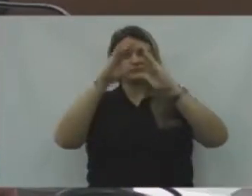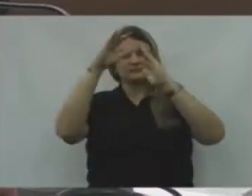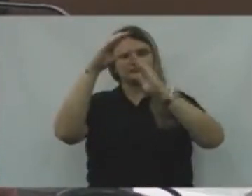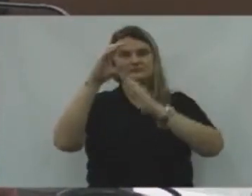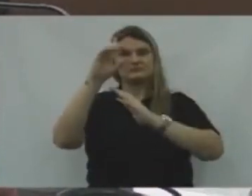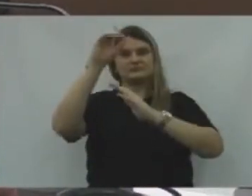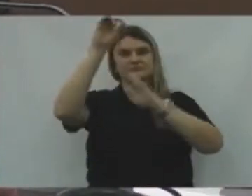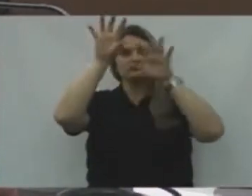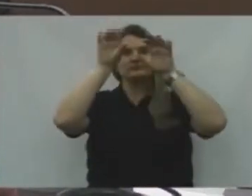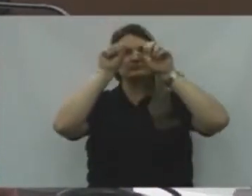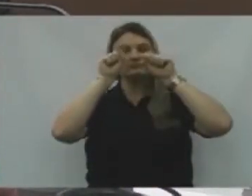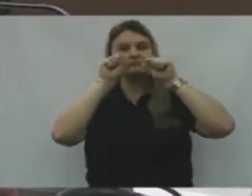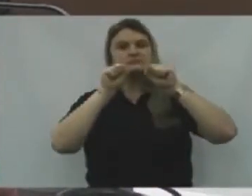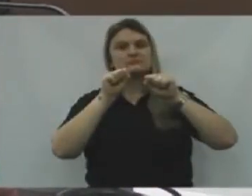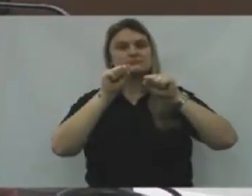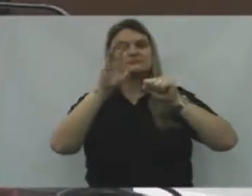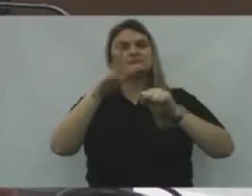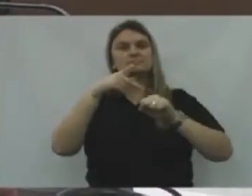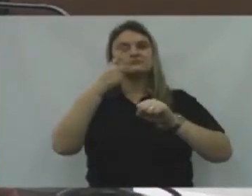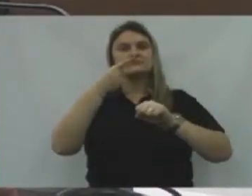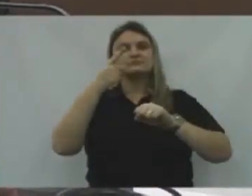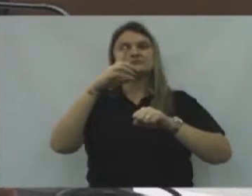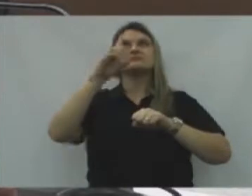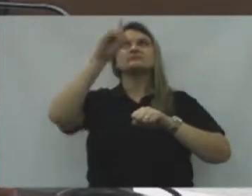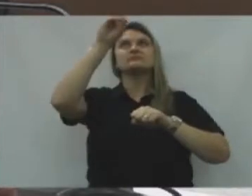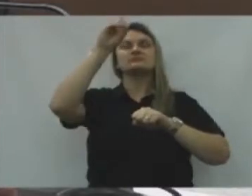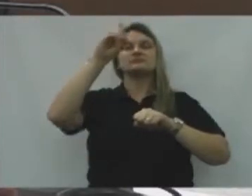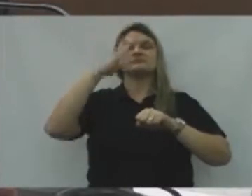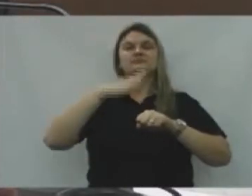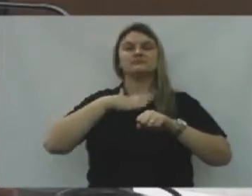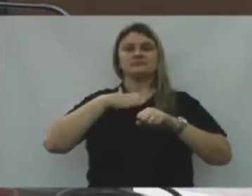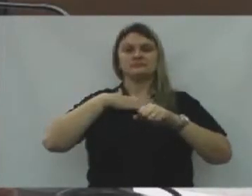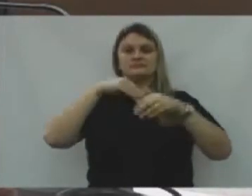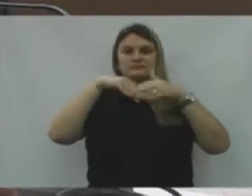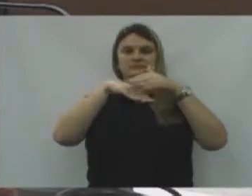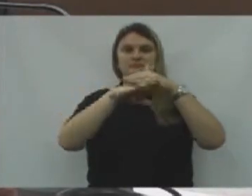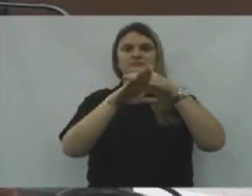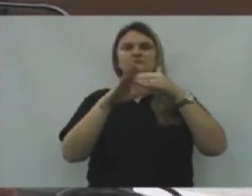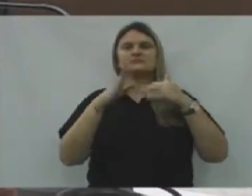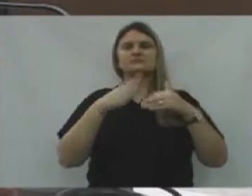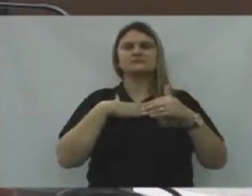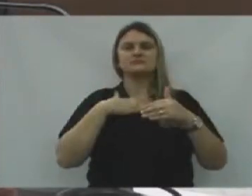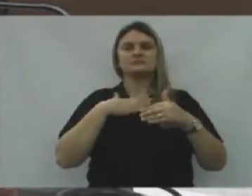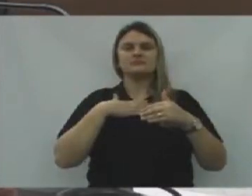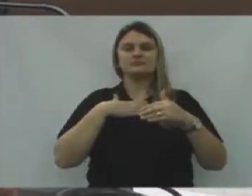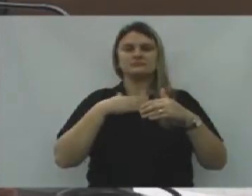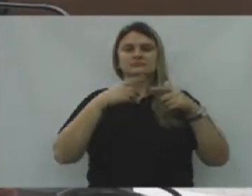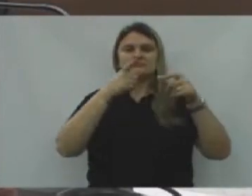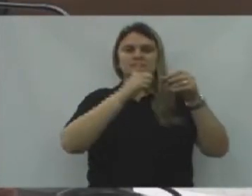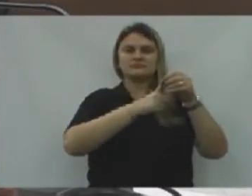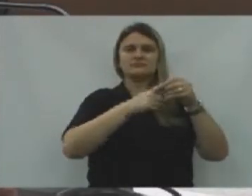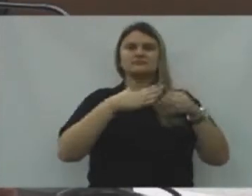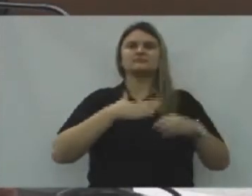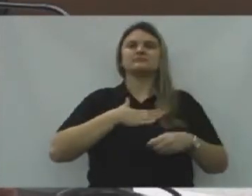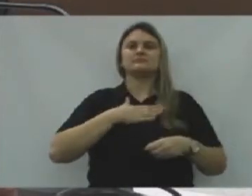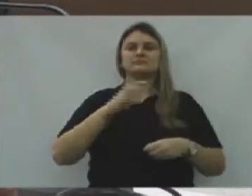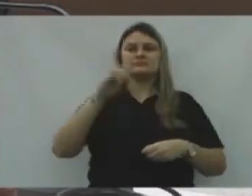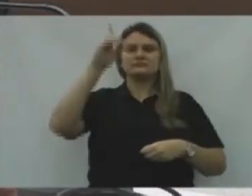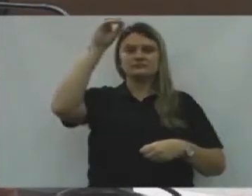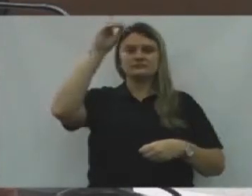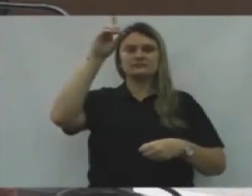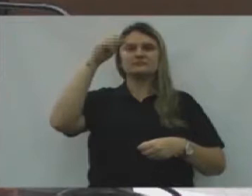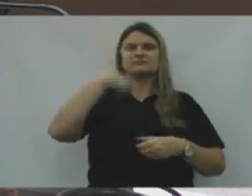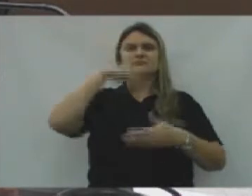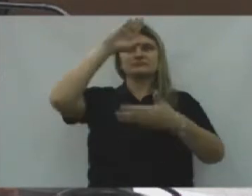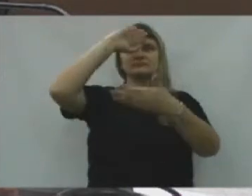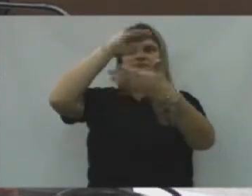Onipotente, Diz ao Senhor, Sois meu refúgio, A minha cidadela, Meu Deus, Em